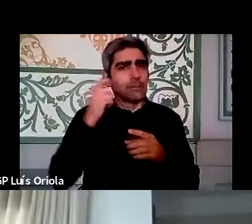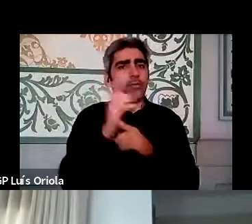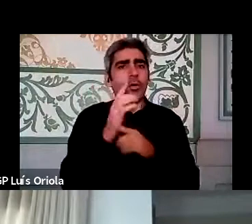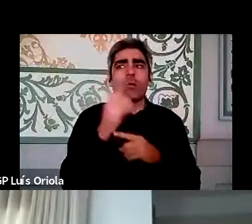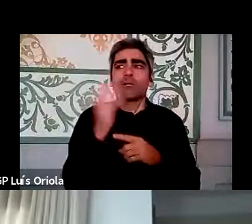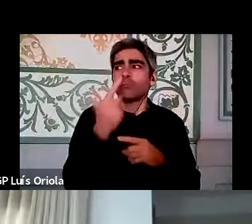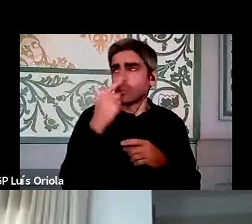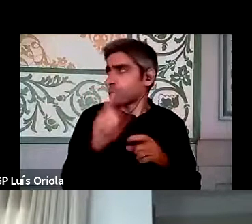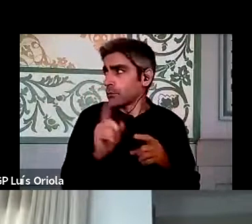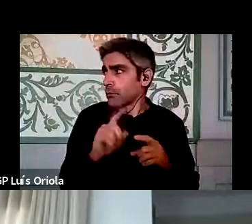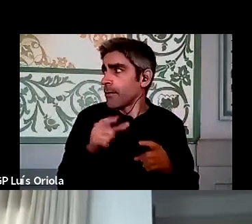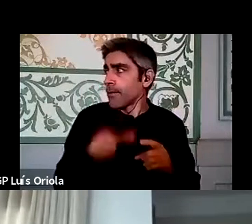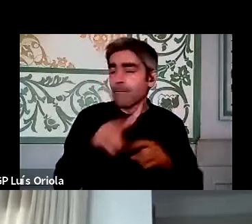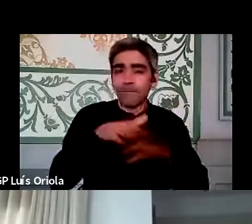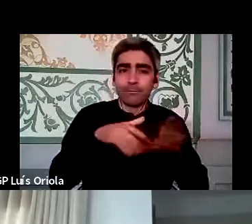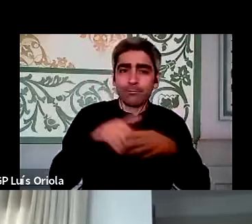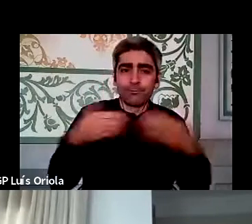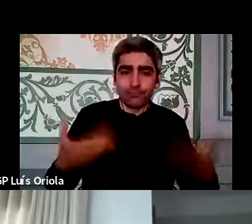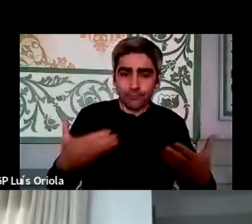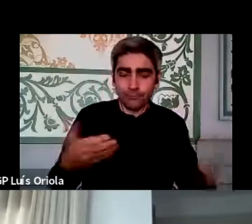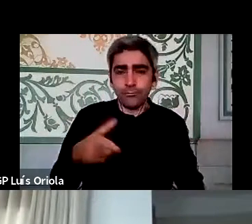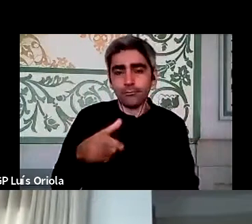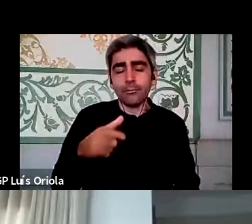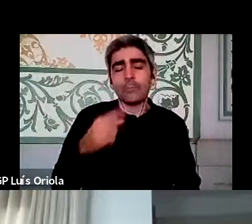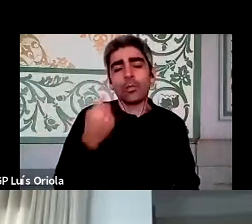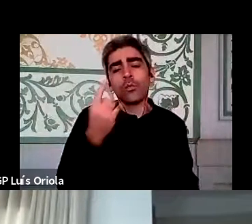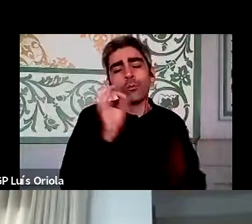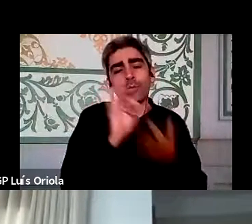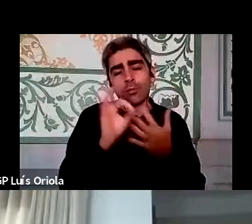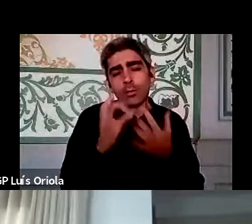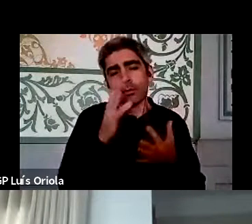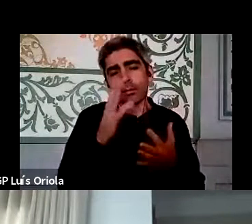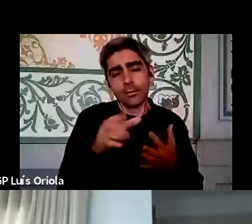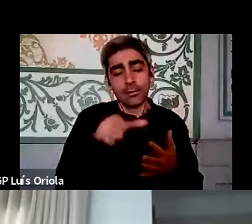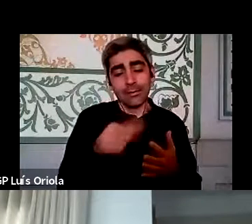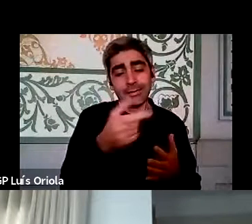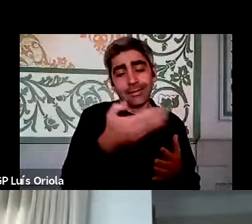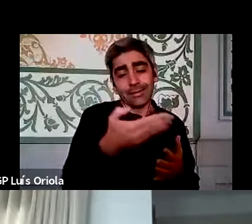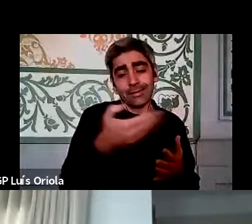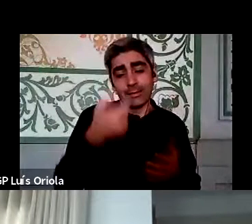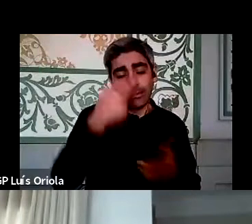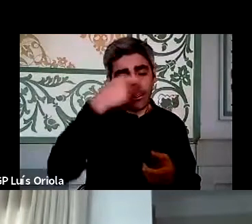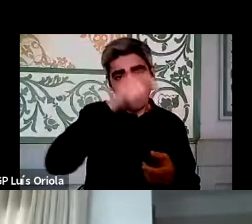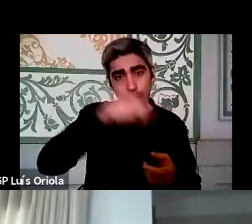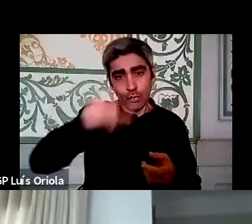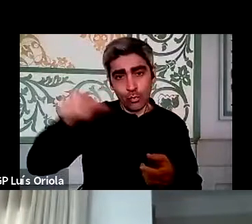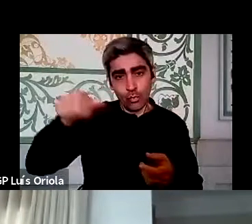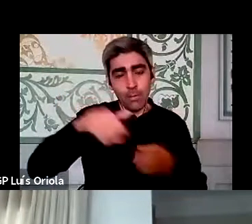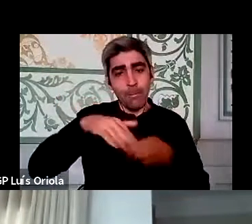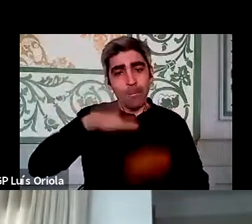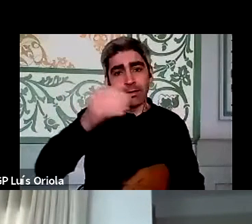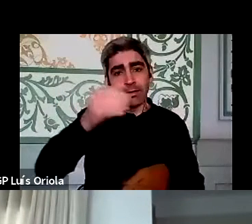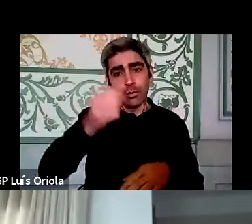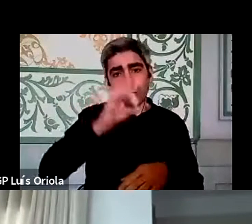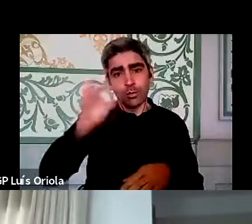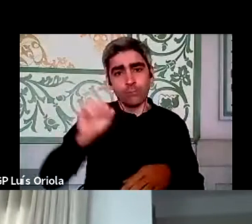Não, eu acho que isto que fizemos agora, e já agora um detalhe, dessas 75 pessoas, mais de 50% eram